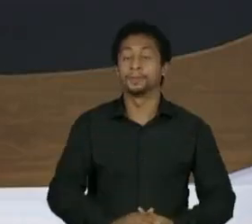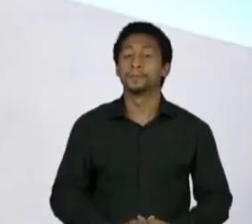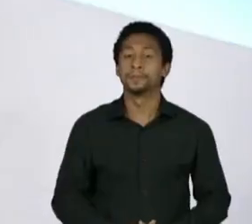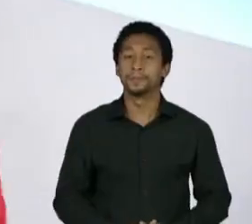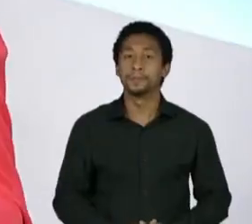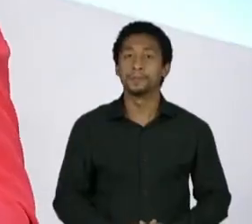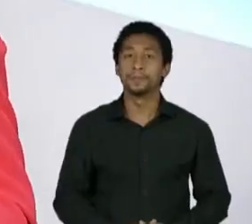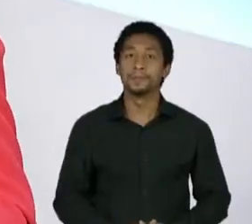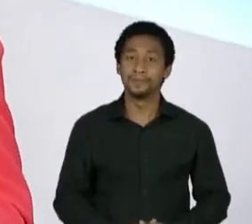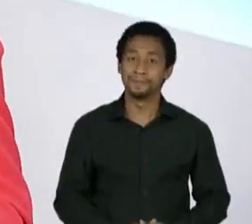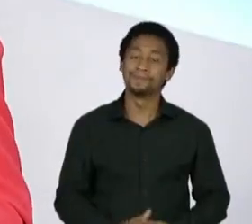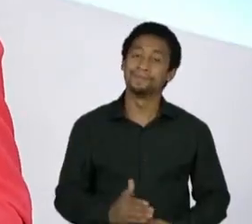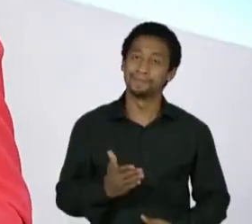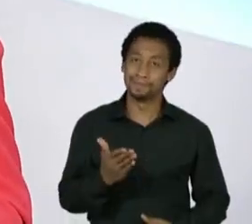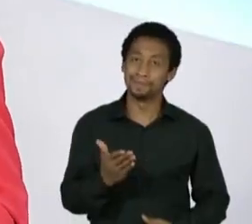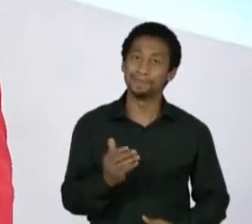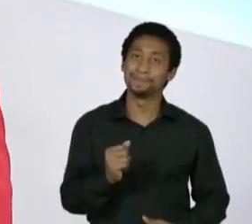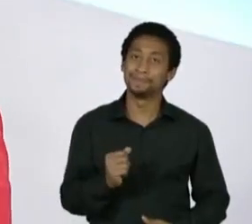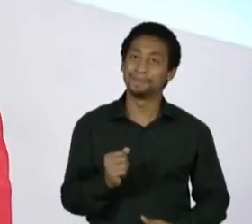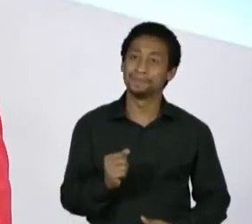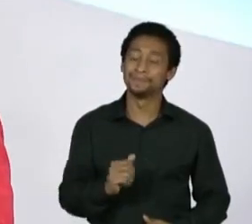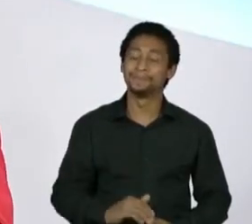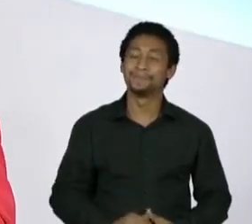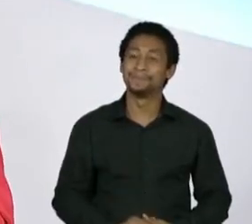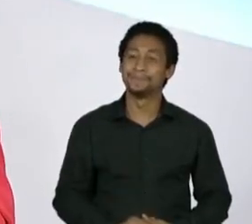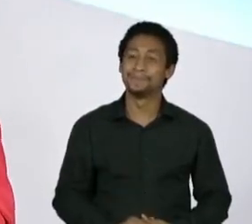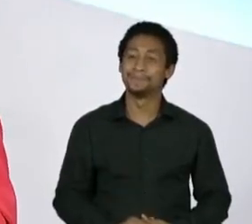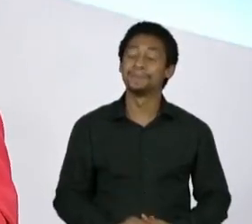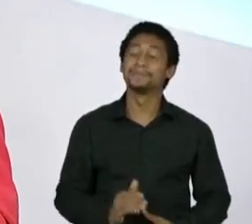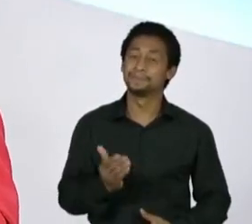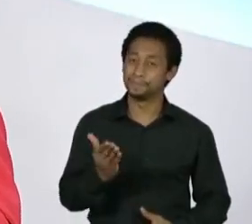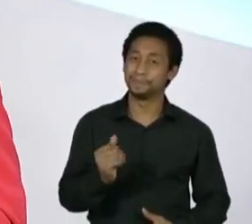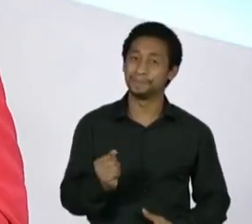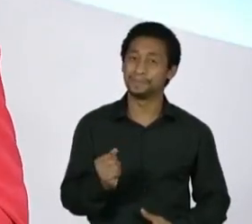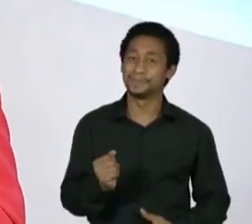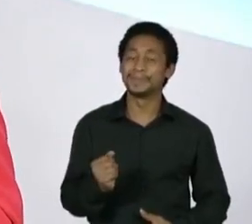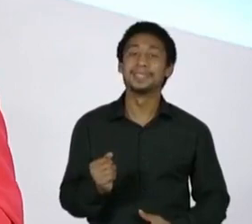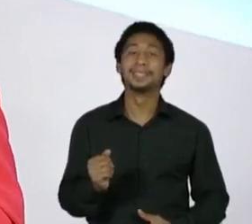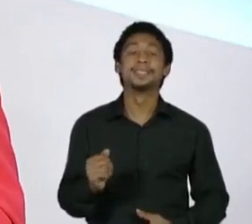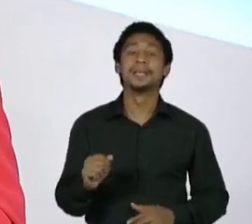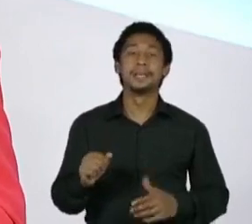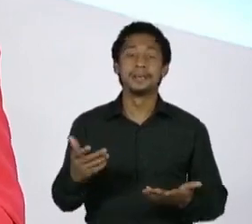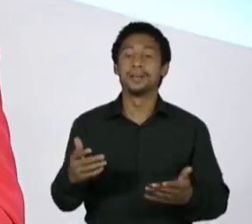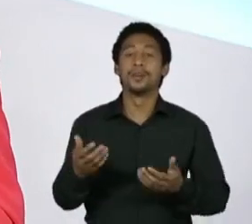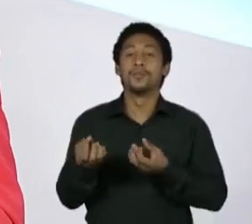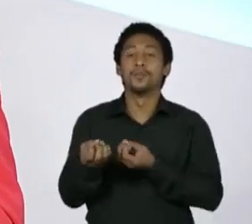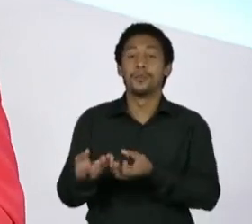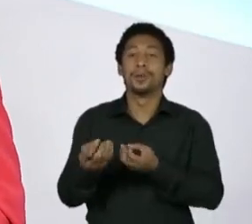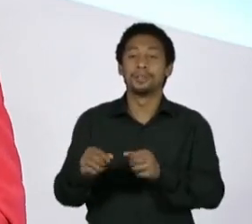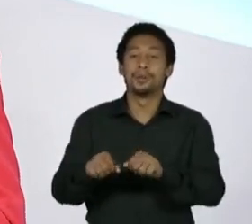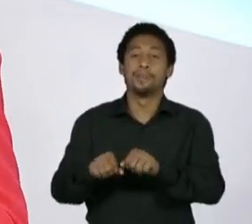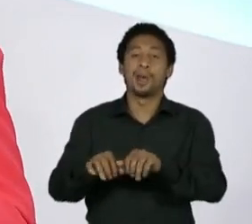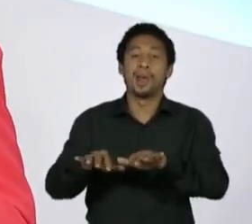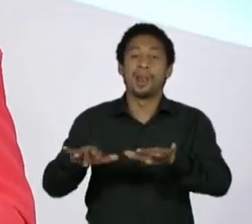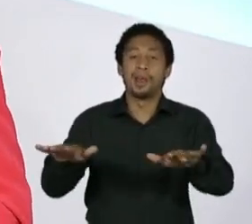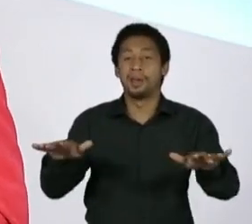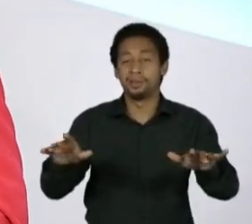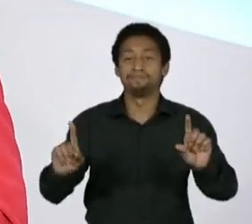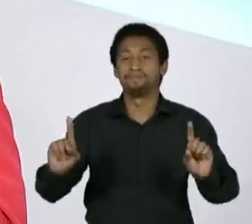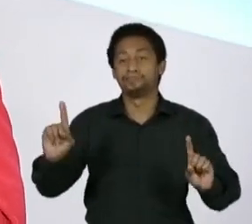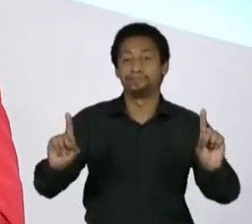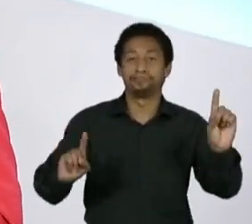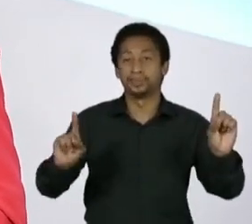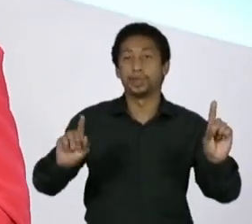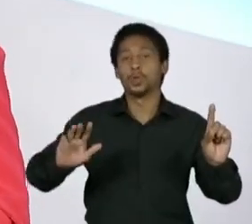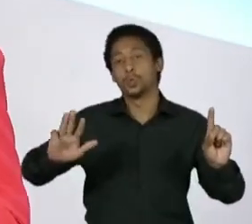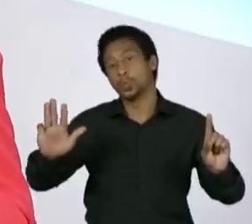Está se consolidando essa polarização entre Loura e Bolsonaro, que você